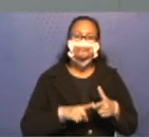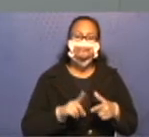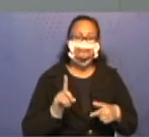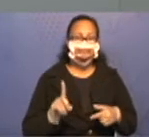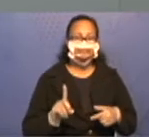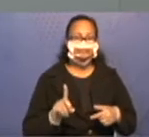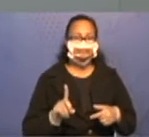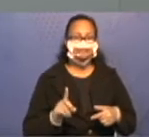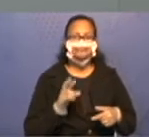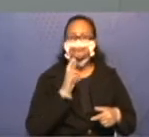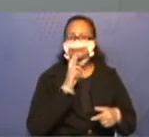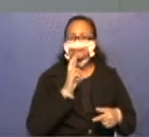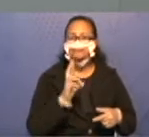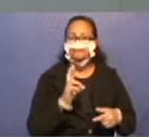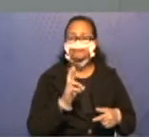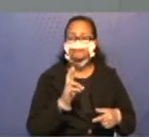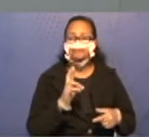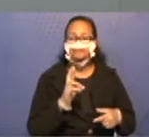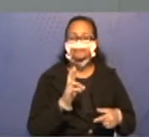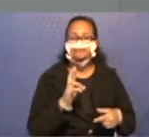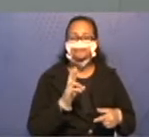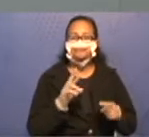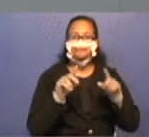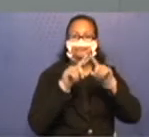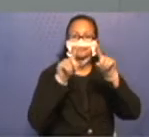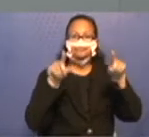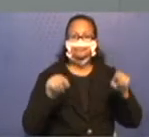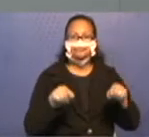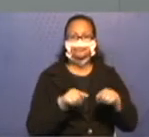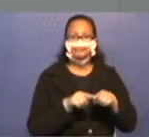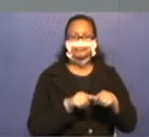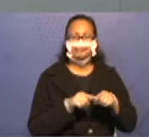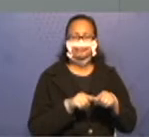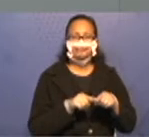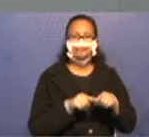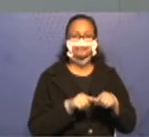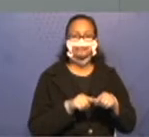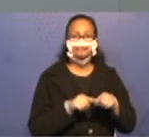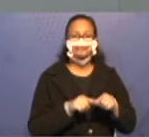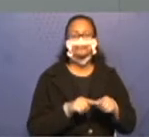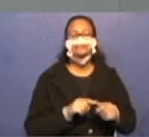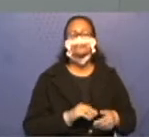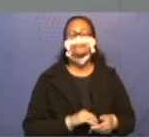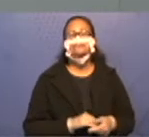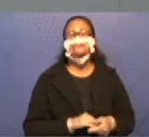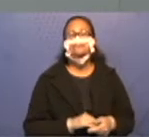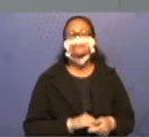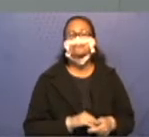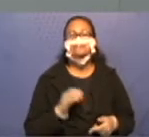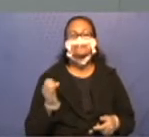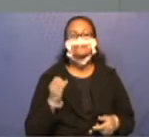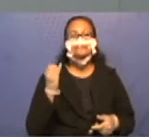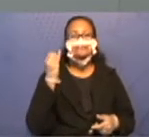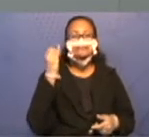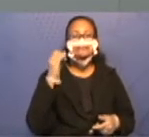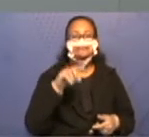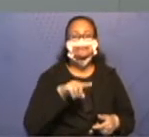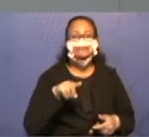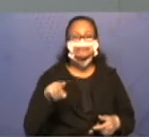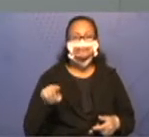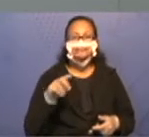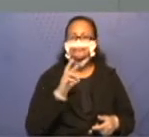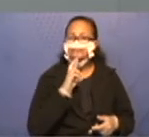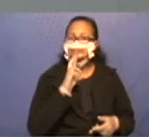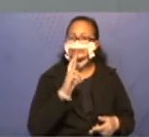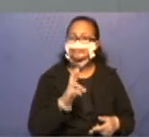respostas no seu quadro, no seu lugar. E o importante é que vocês